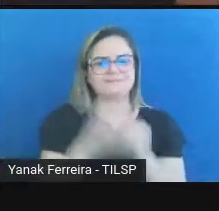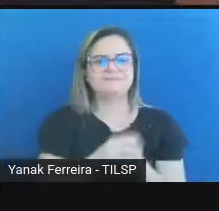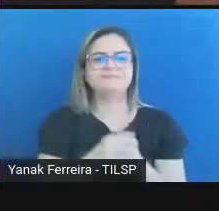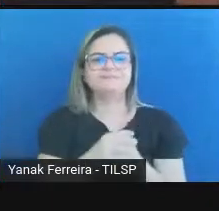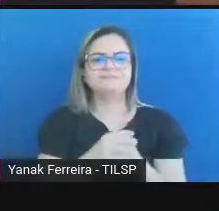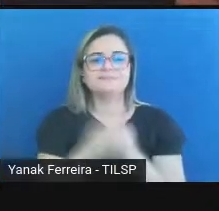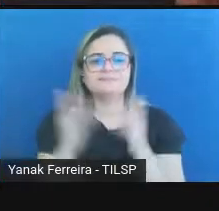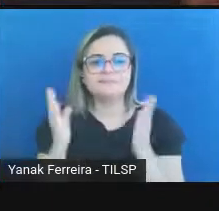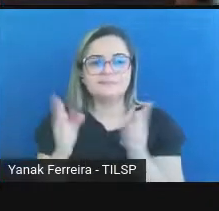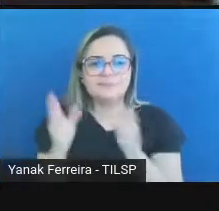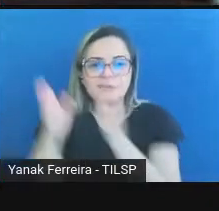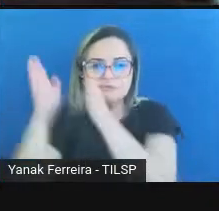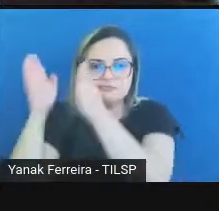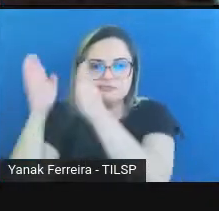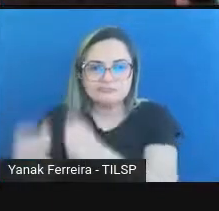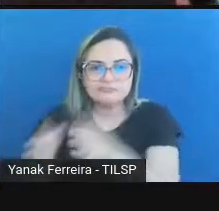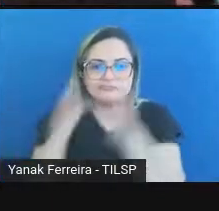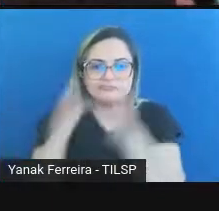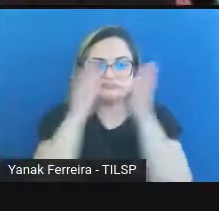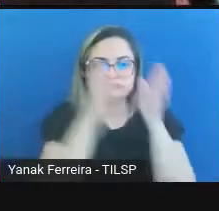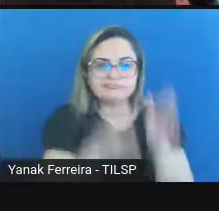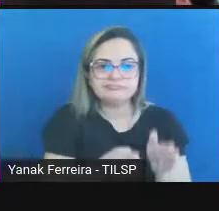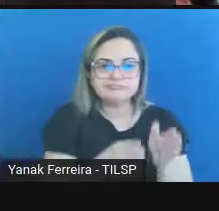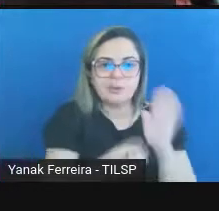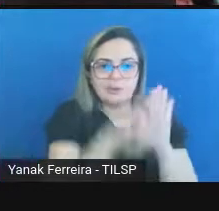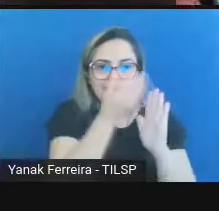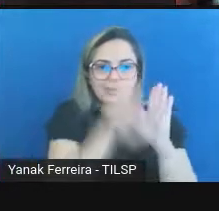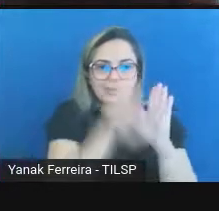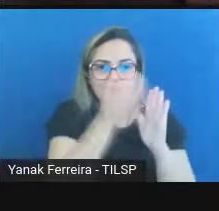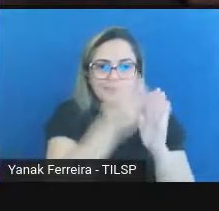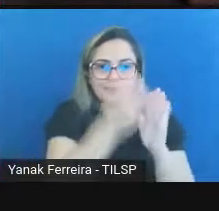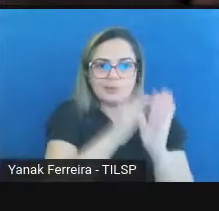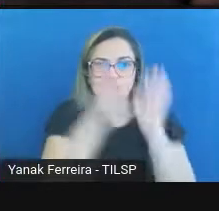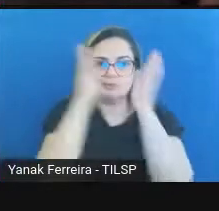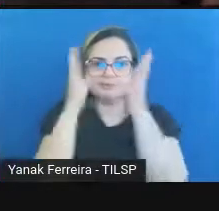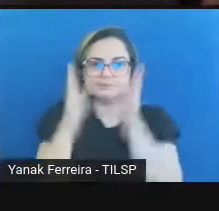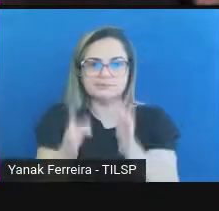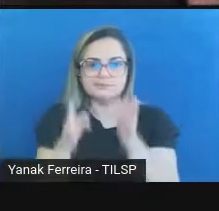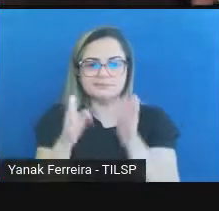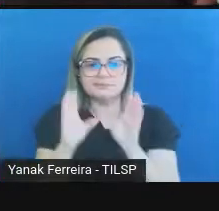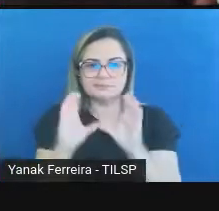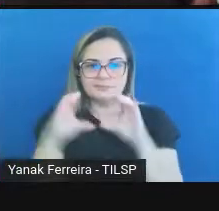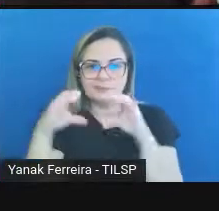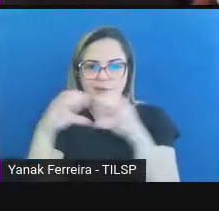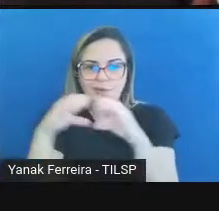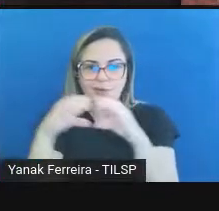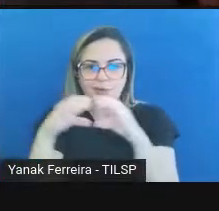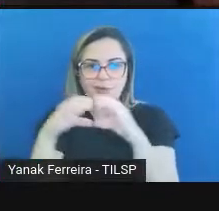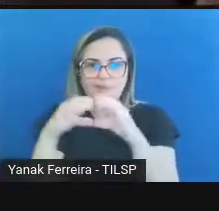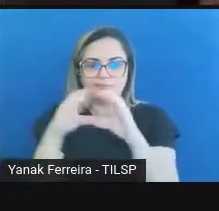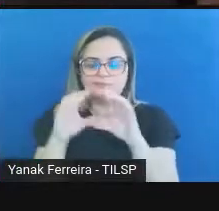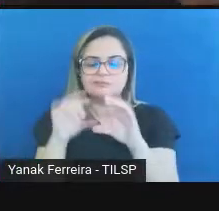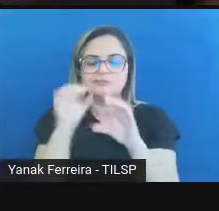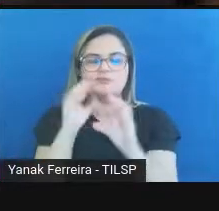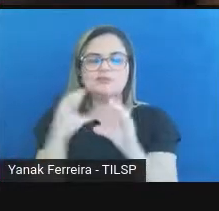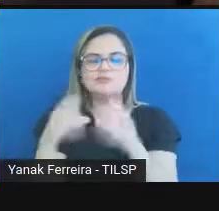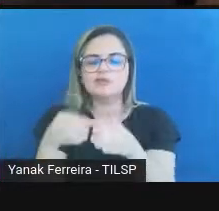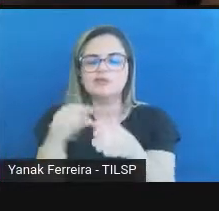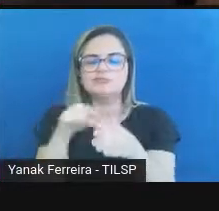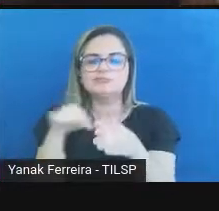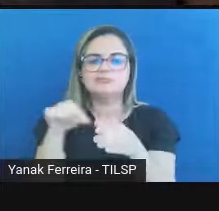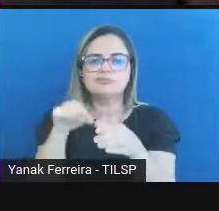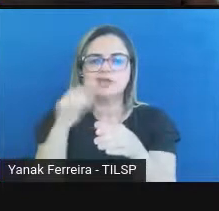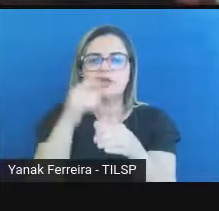no produtor, o pacote AIP no centro, no OAS Archive. Veja que tem uma